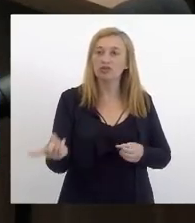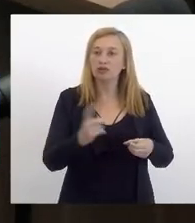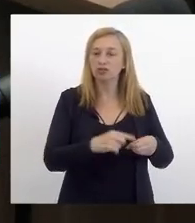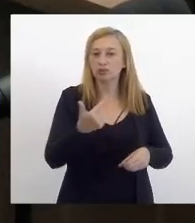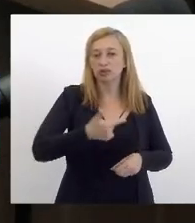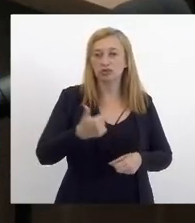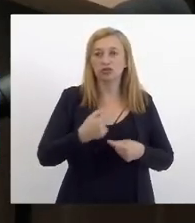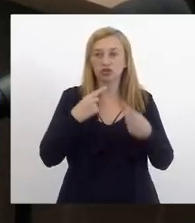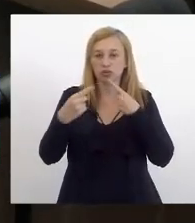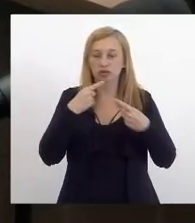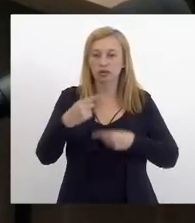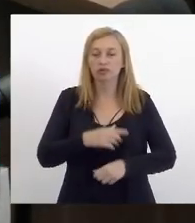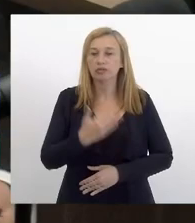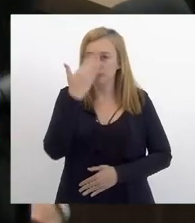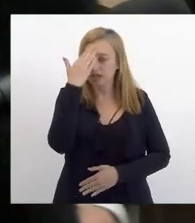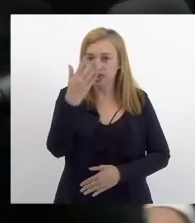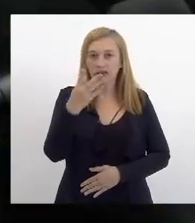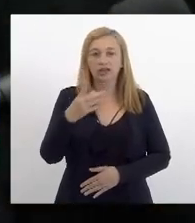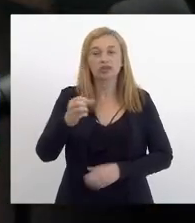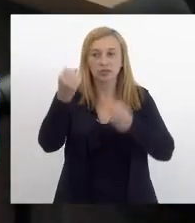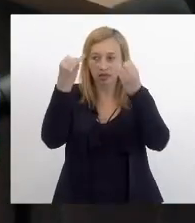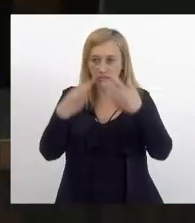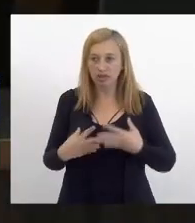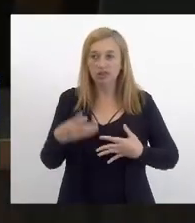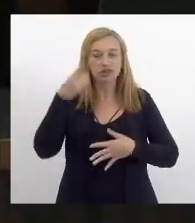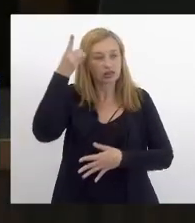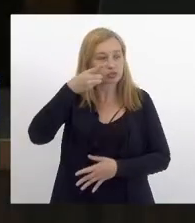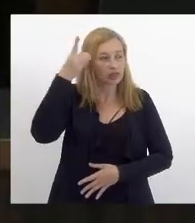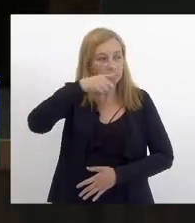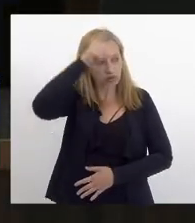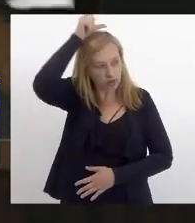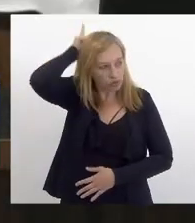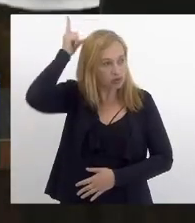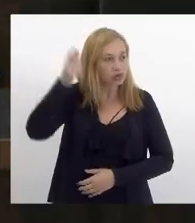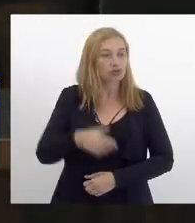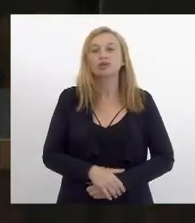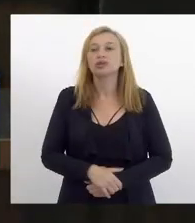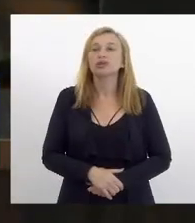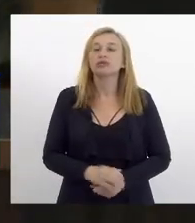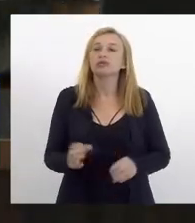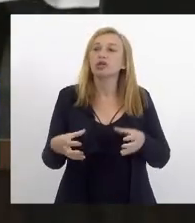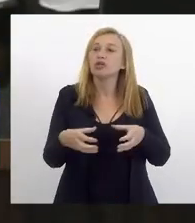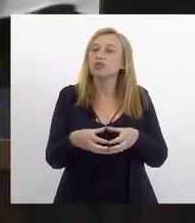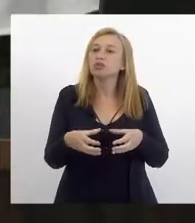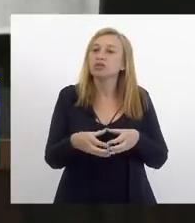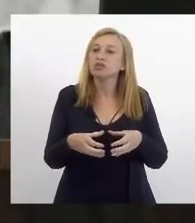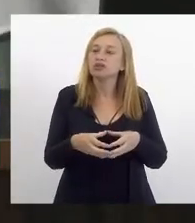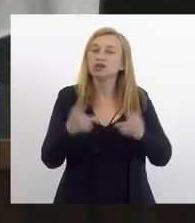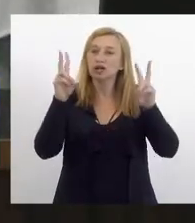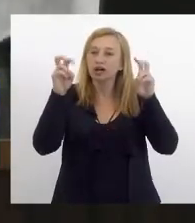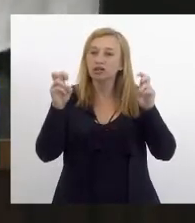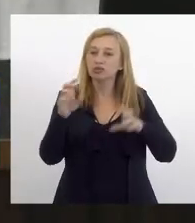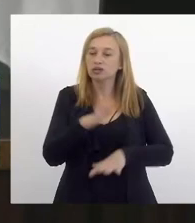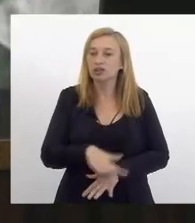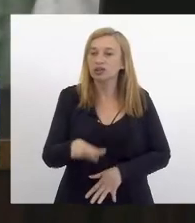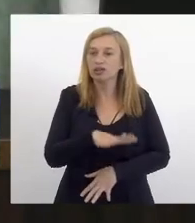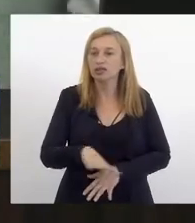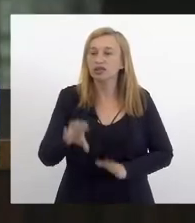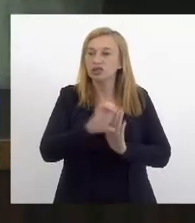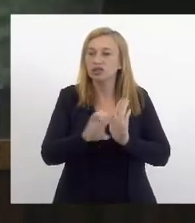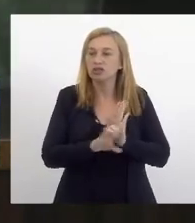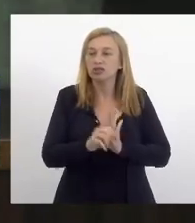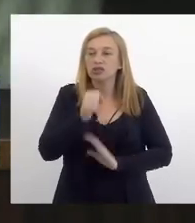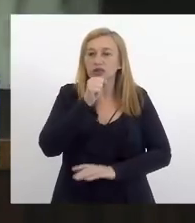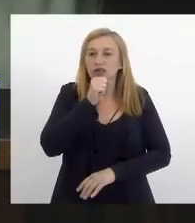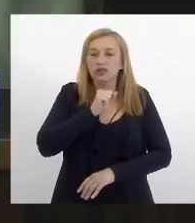discussão obrigado pela explicação deputado Luiz Paulo pela comissão de assuntos da criança do adolescente e